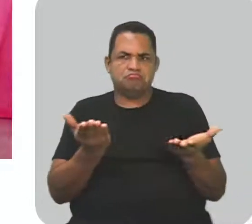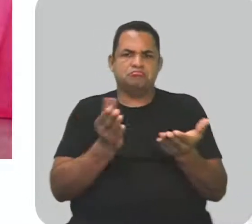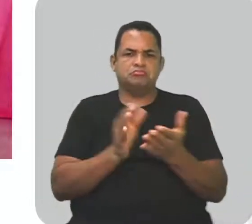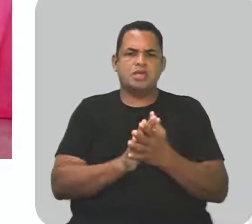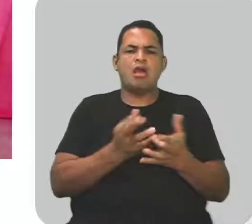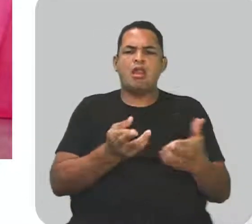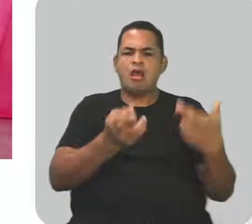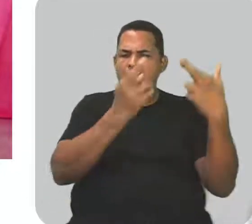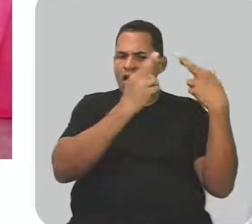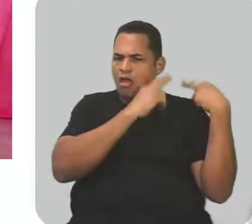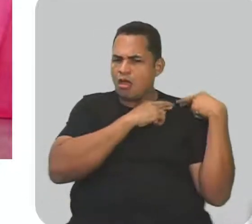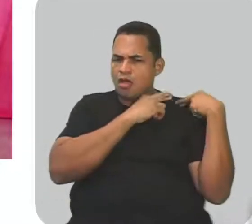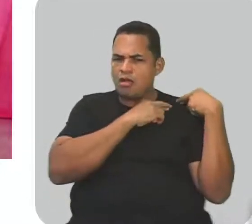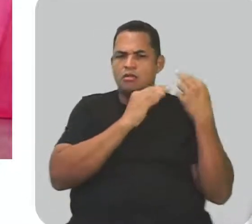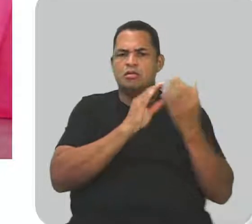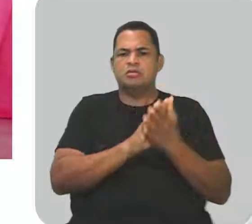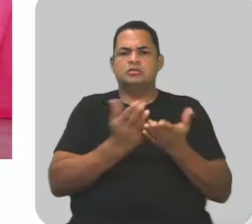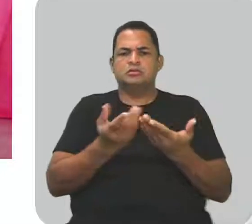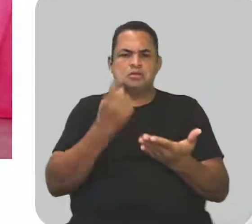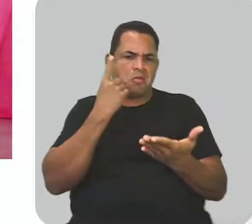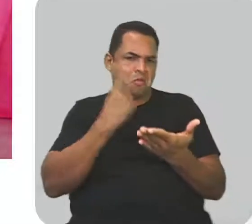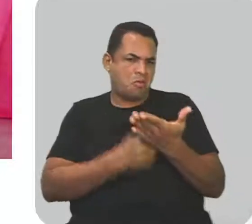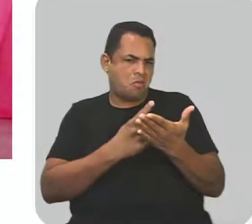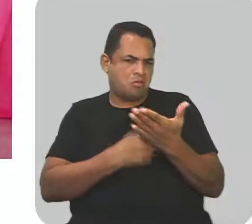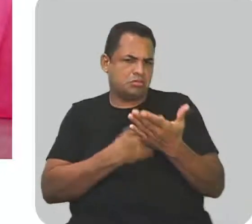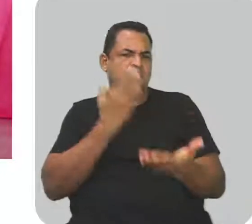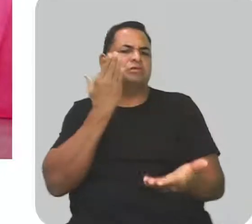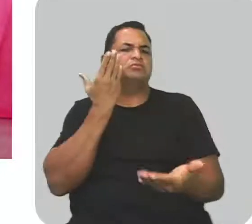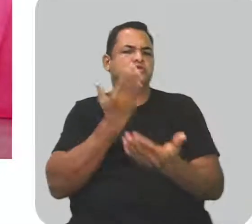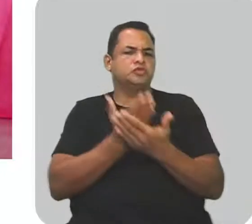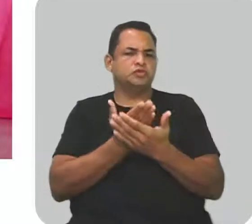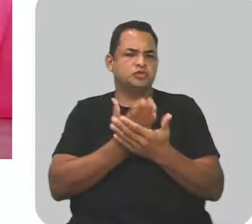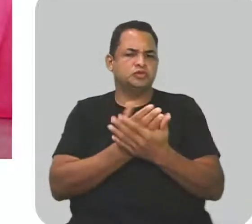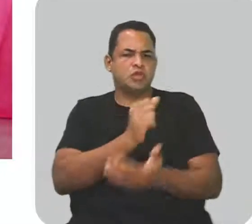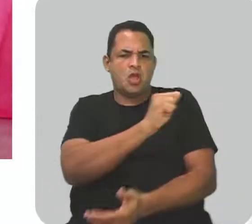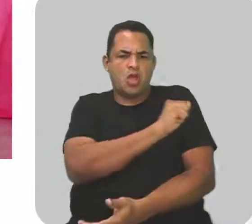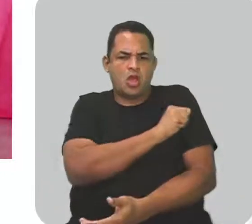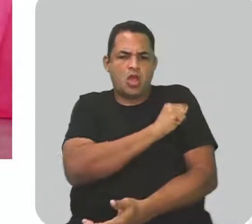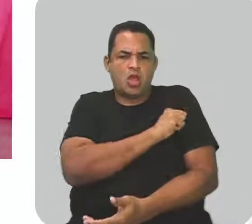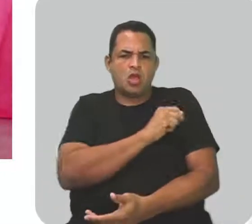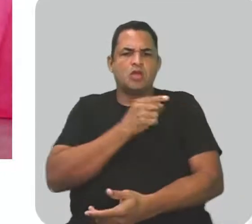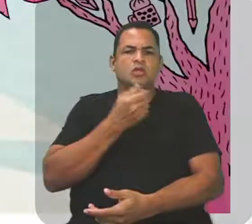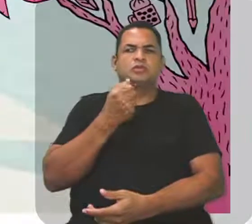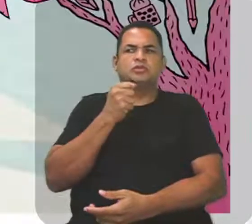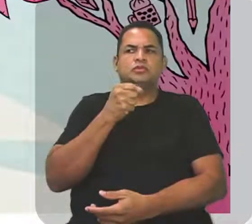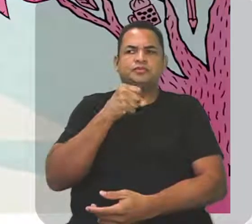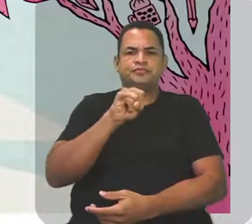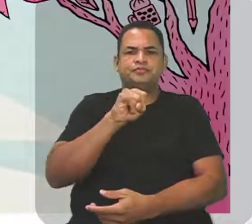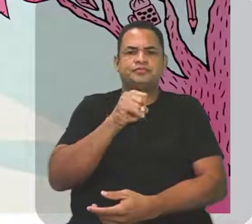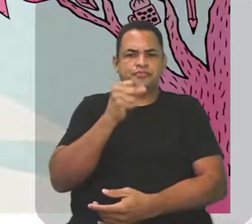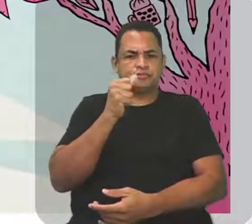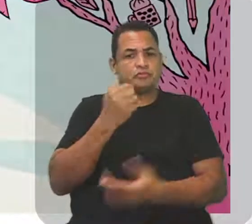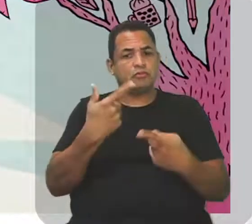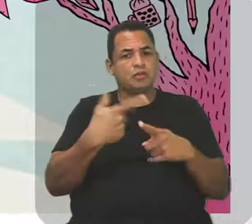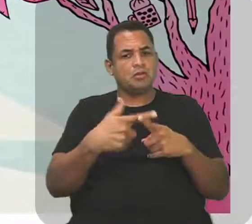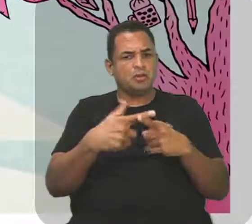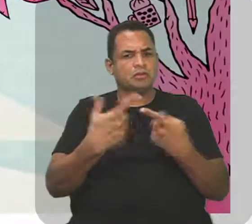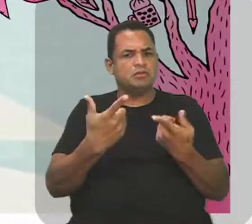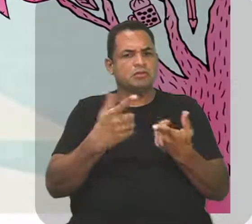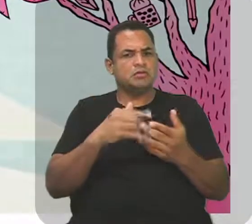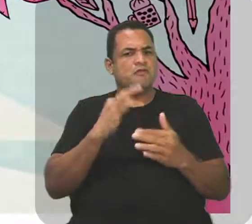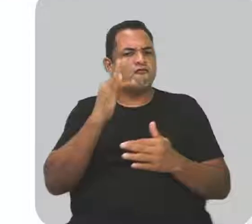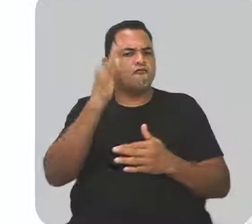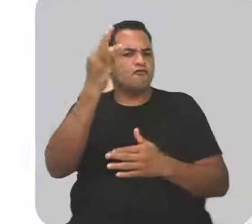responsabilidade com seu compromisso como estudante, porque só você vai colher os frutos,